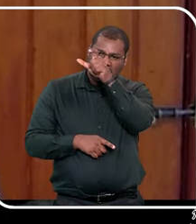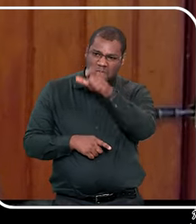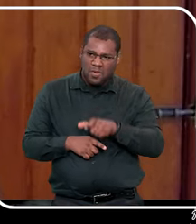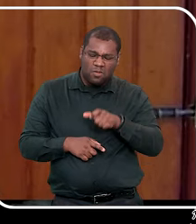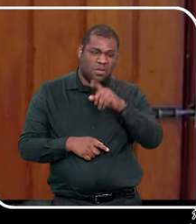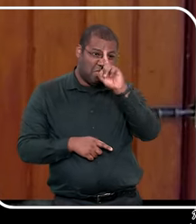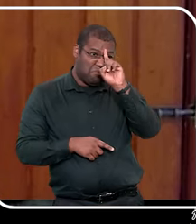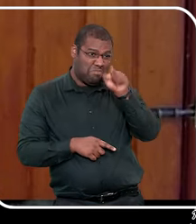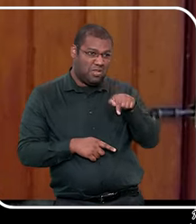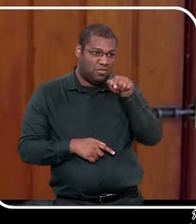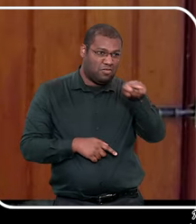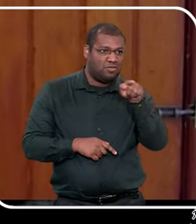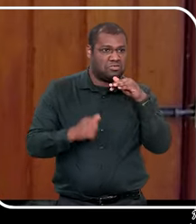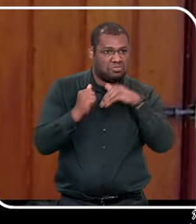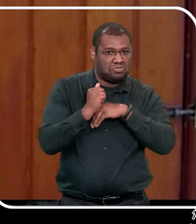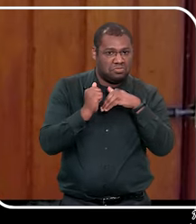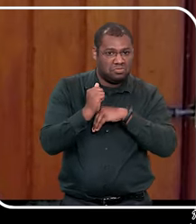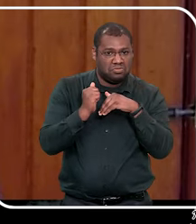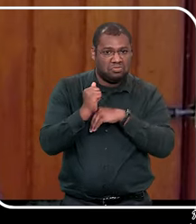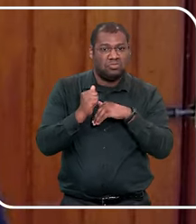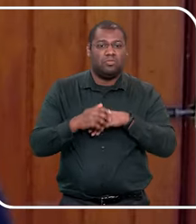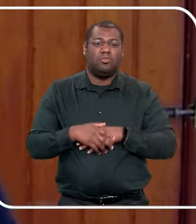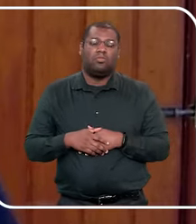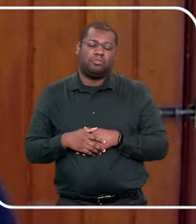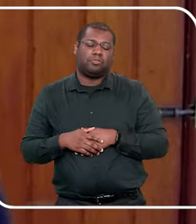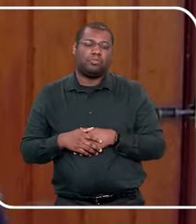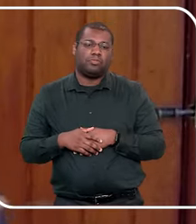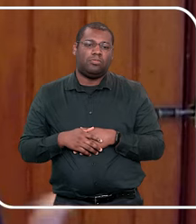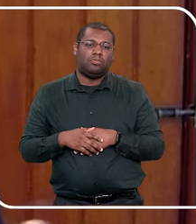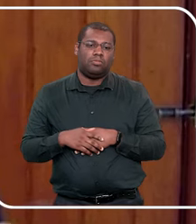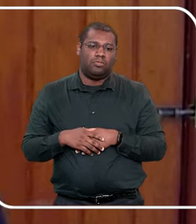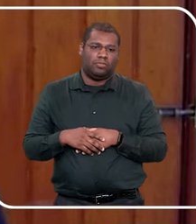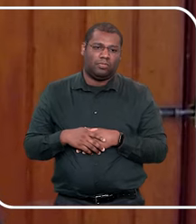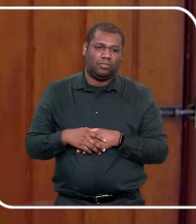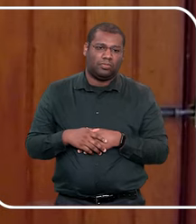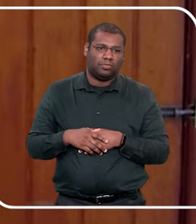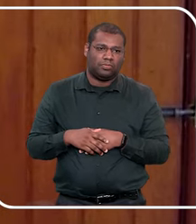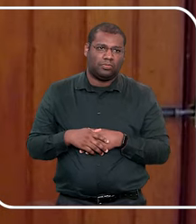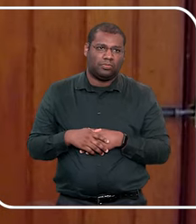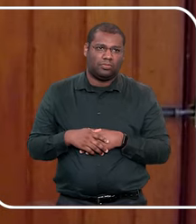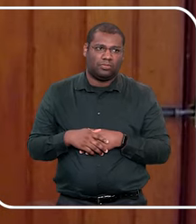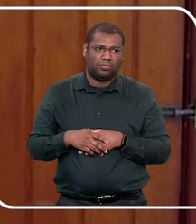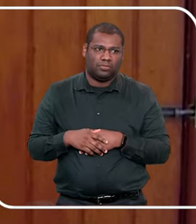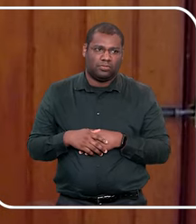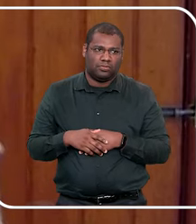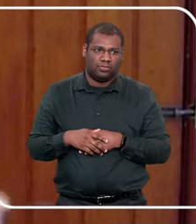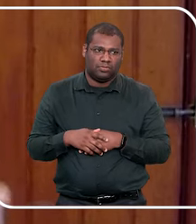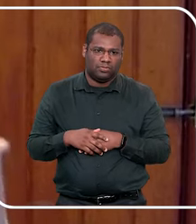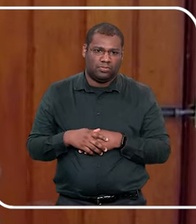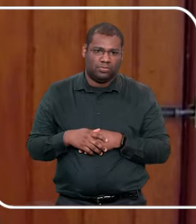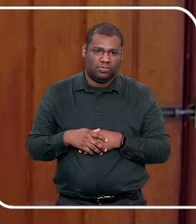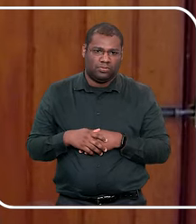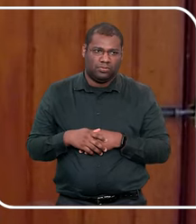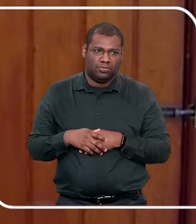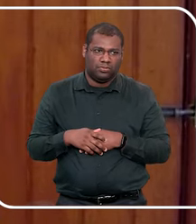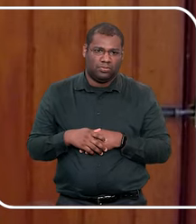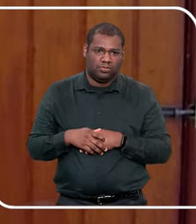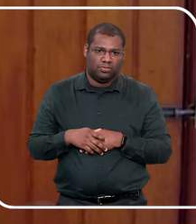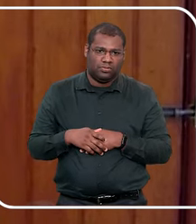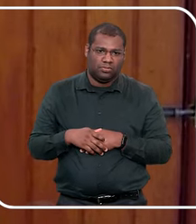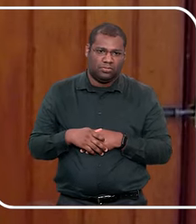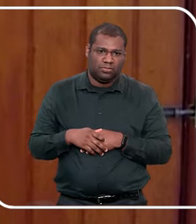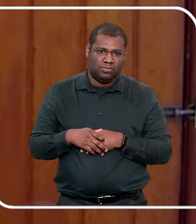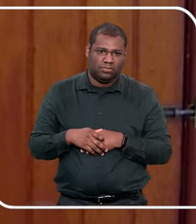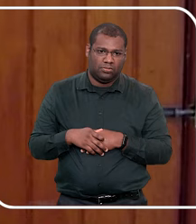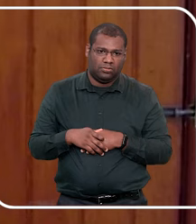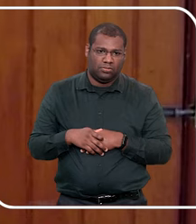guardar, tem um peso com você, então, vai, arruma a palavra certa para aquela idade, e vai mostrando o peso que um segredo